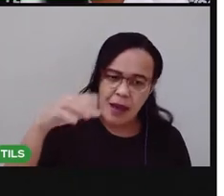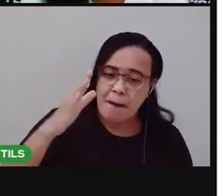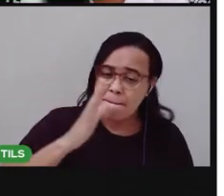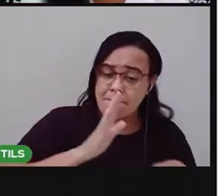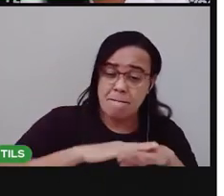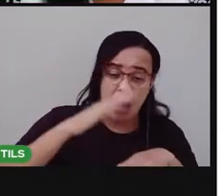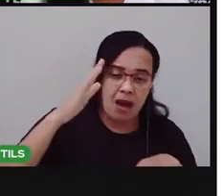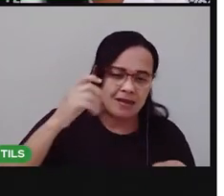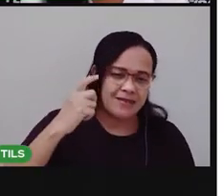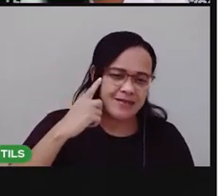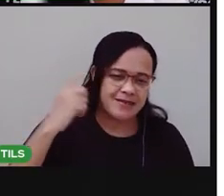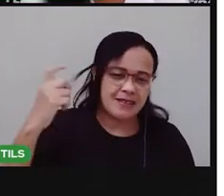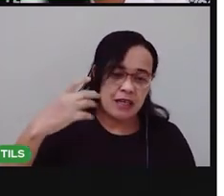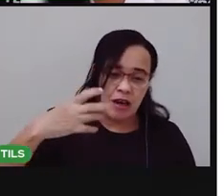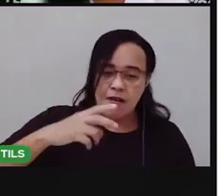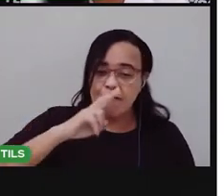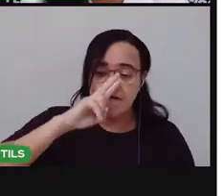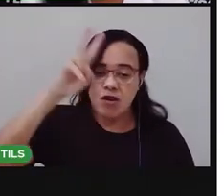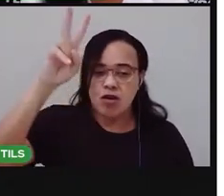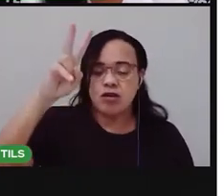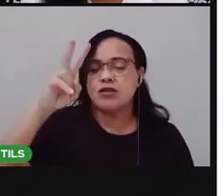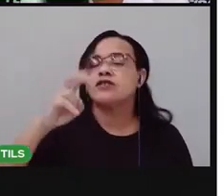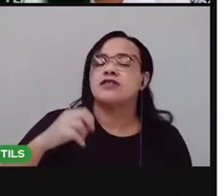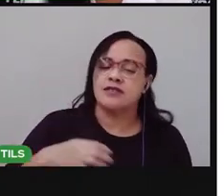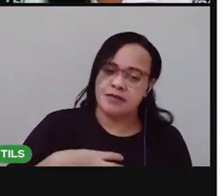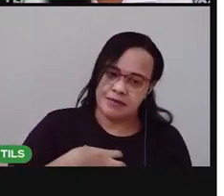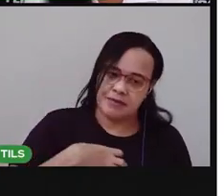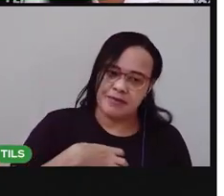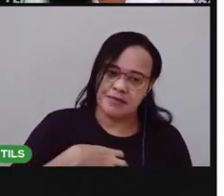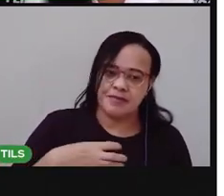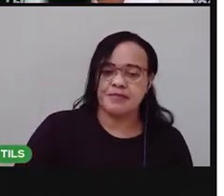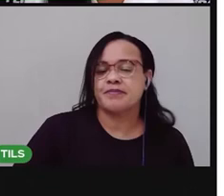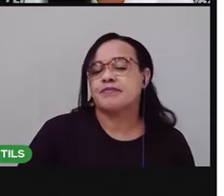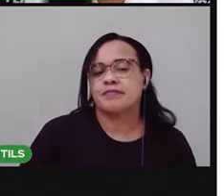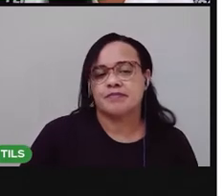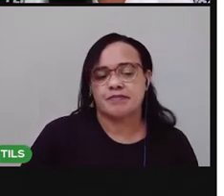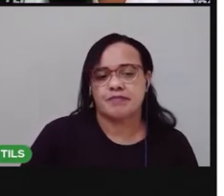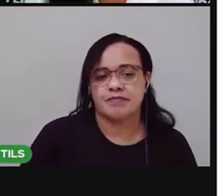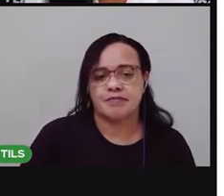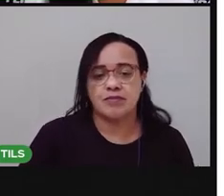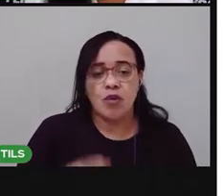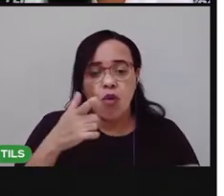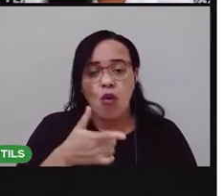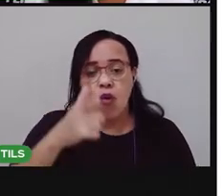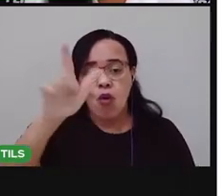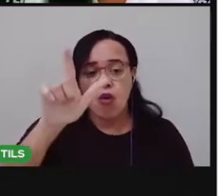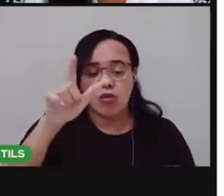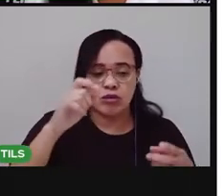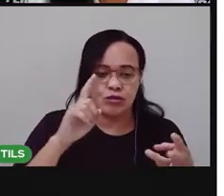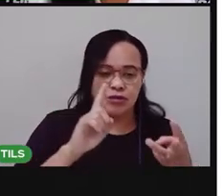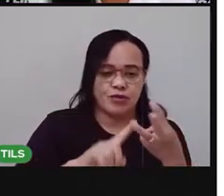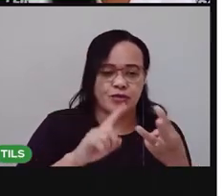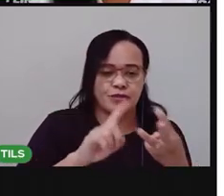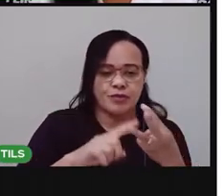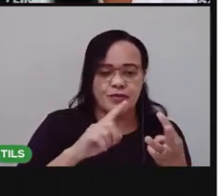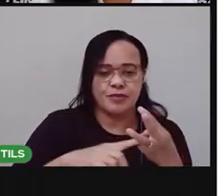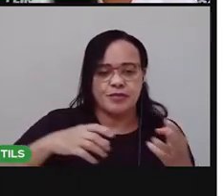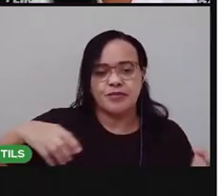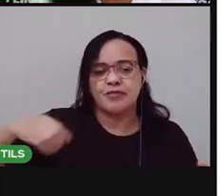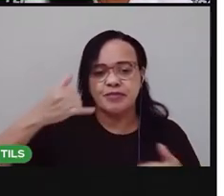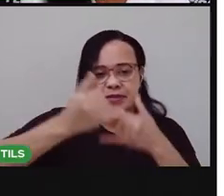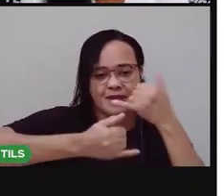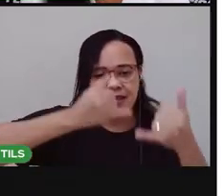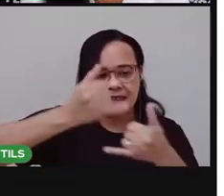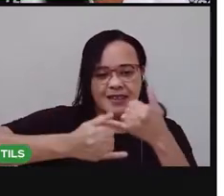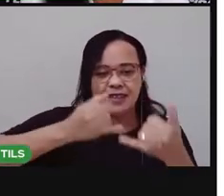som pra ele. Dá mais sonoridade. Esse outro brinquedo aqui você conhece? Sabe